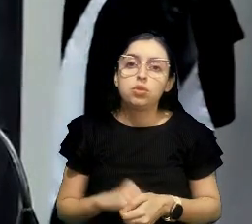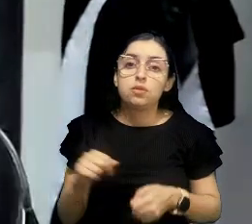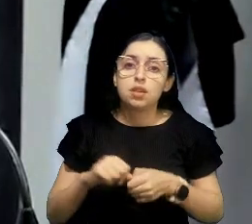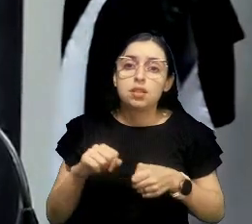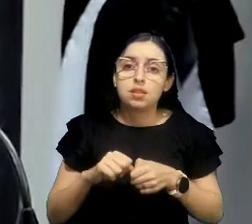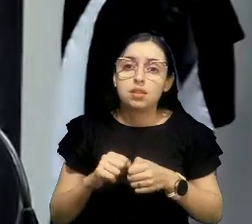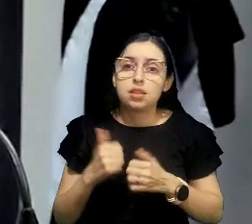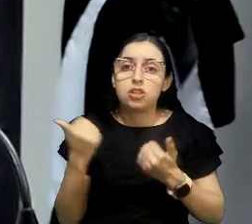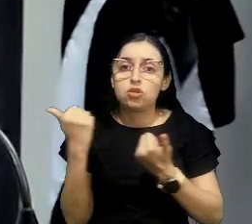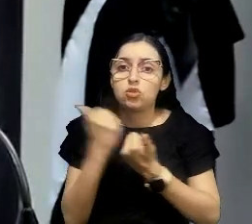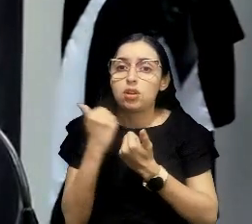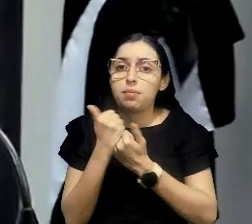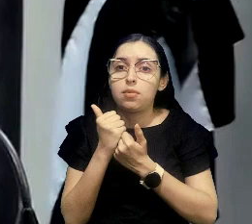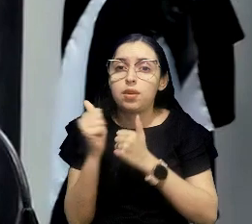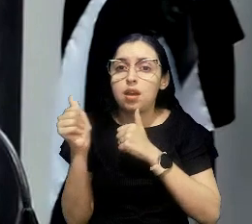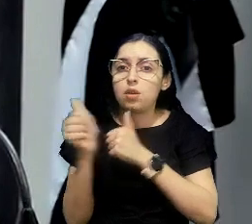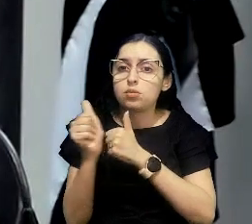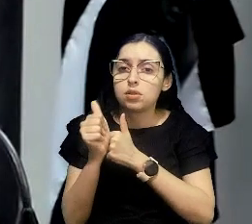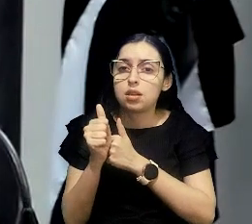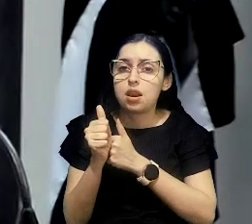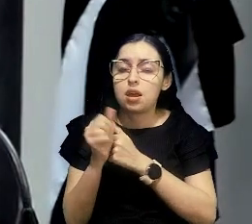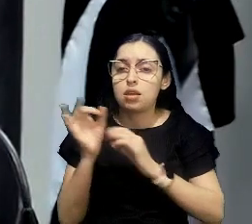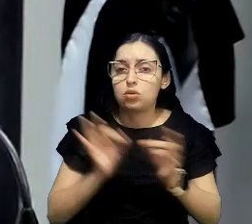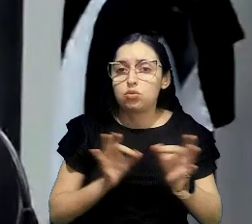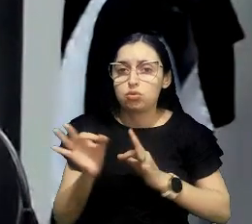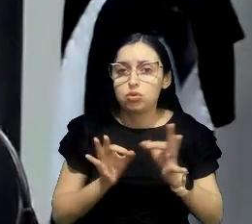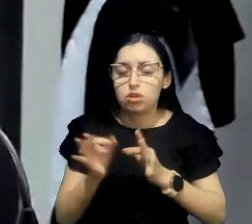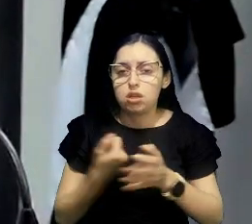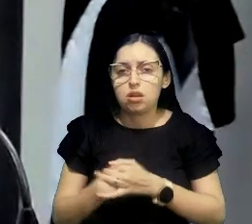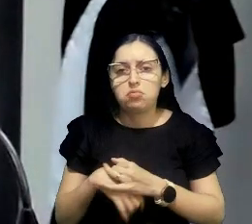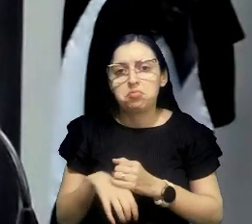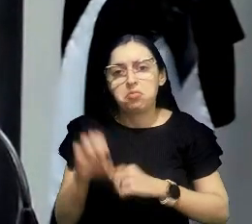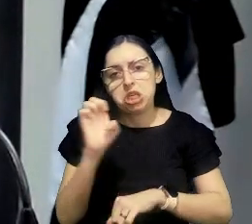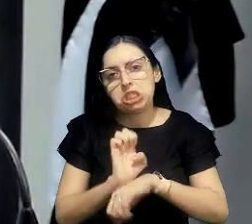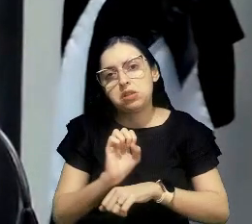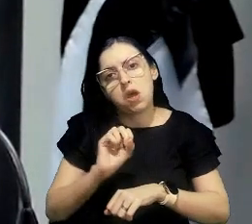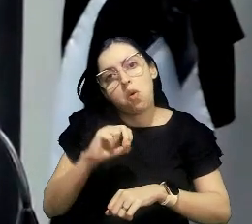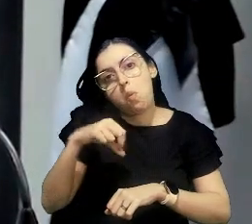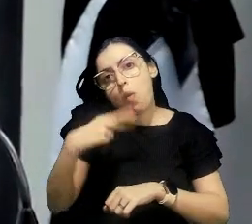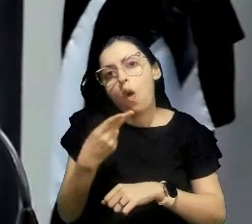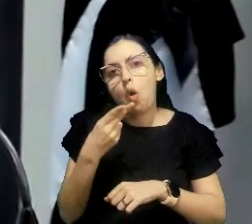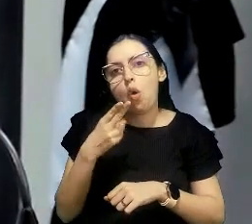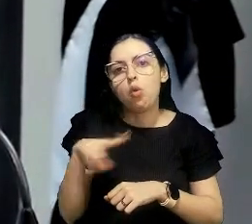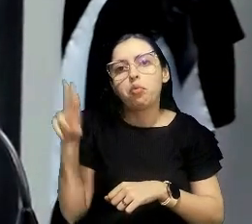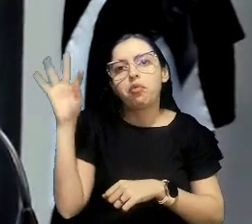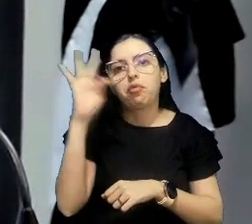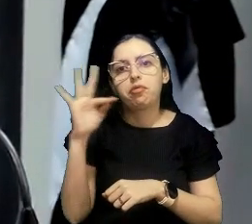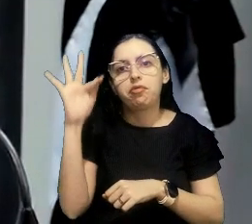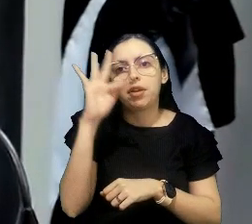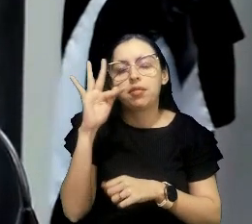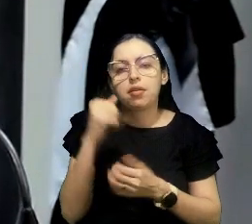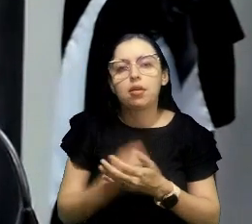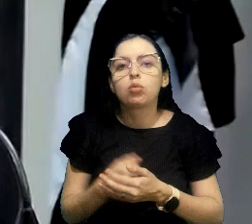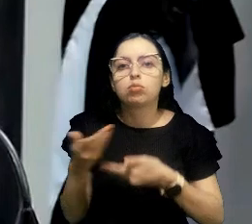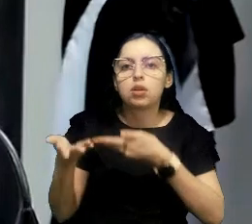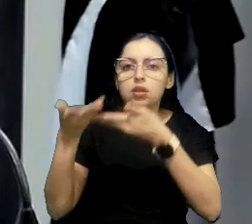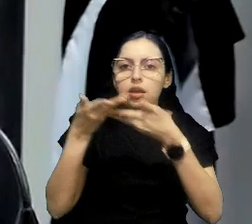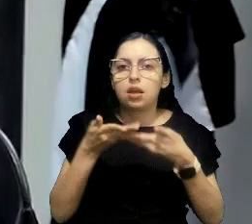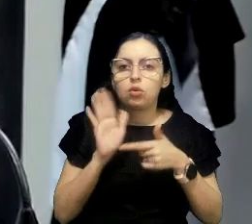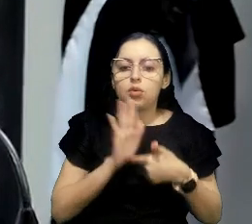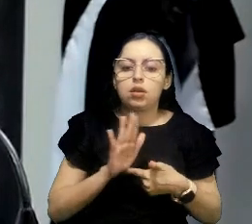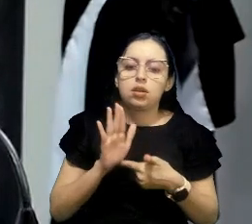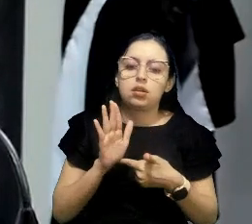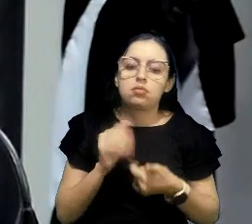auxiliar da justiça, seja ela estadual ou federal. Então, eu trago aqui para